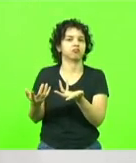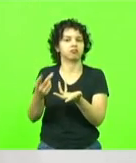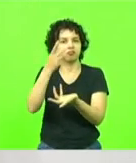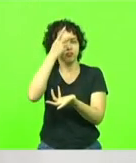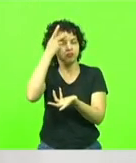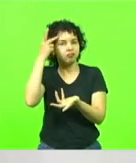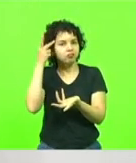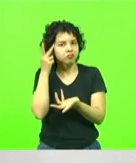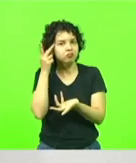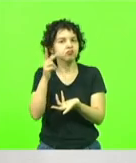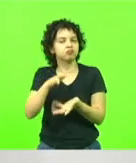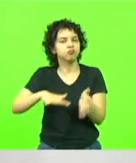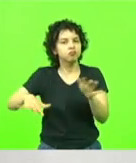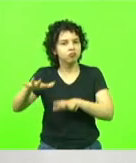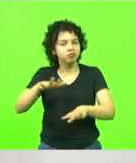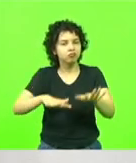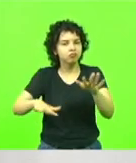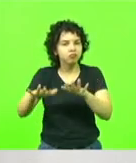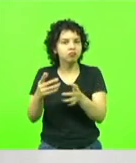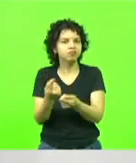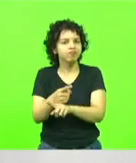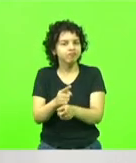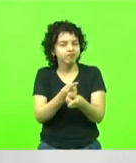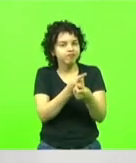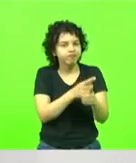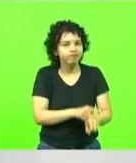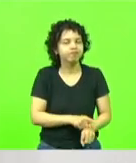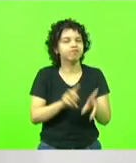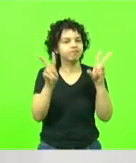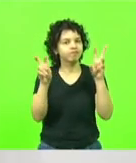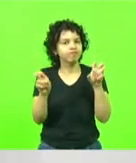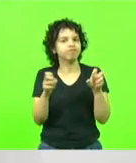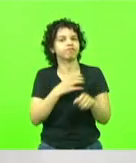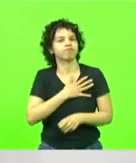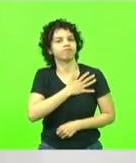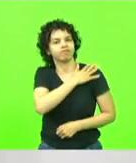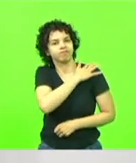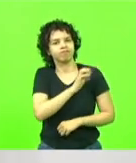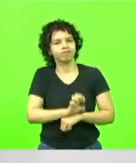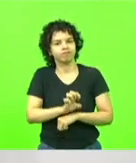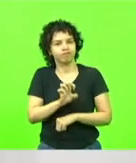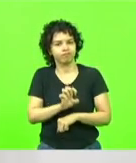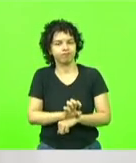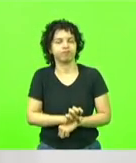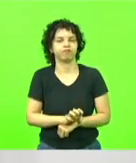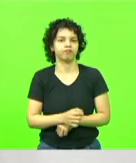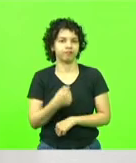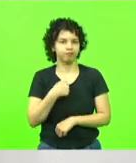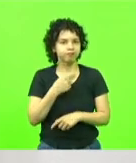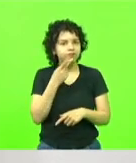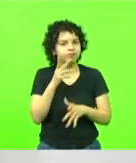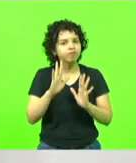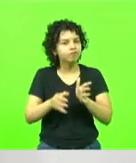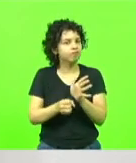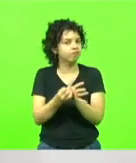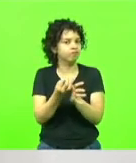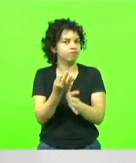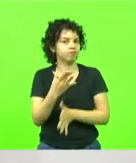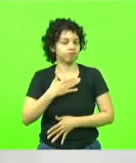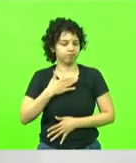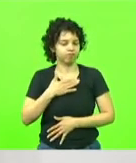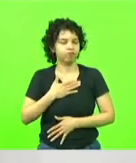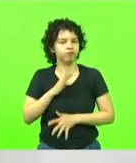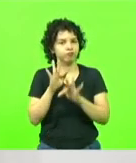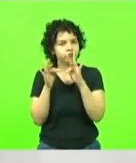estaduais. Como já comentei inúmeras vezes nesta tribuna, venho de famílias simples, há exemplos de